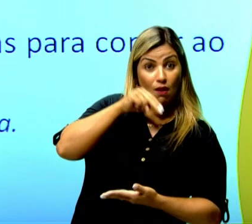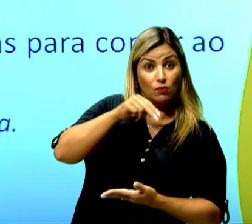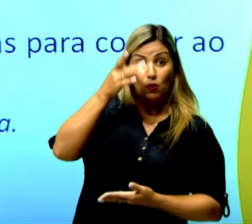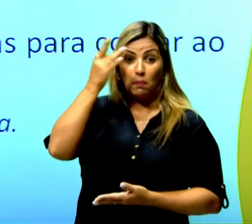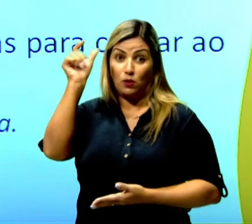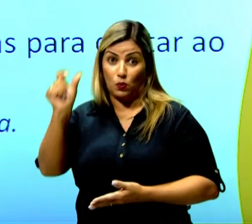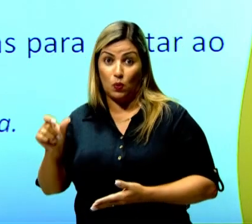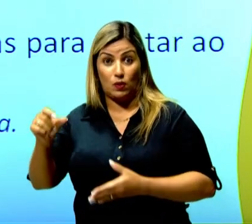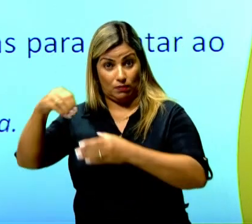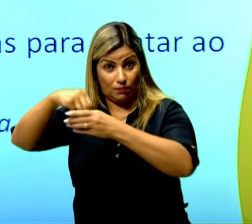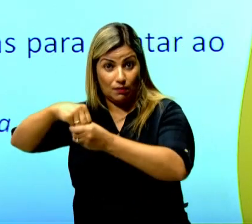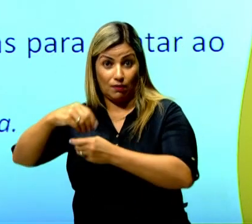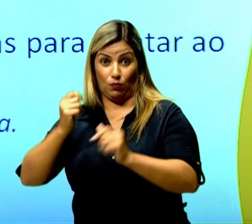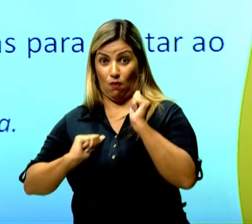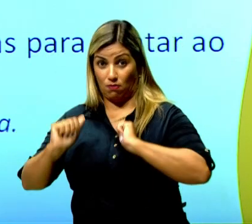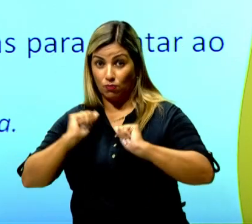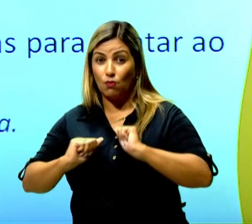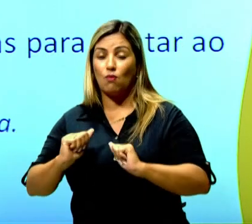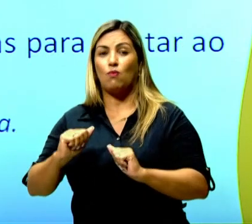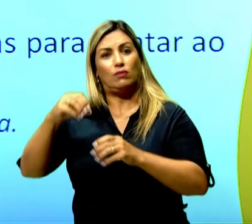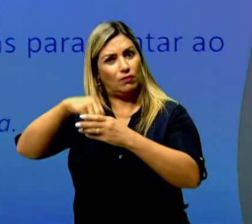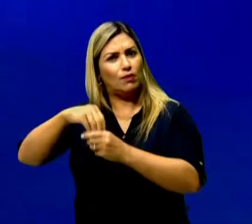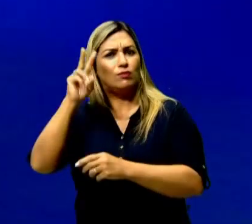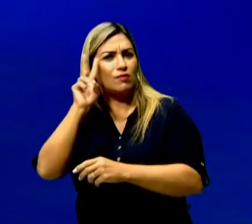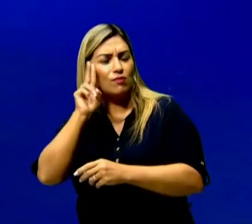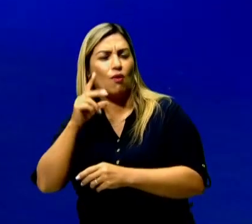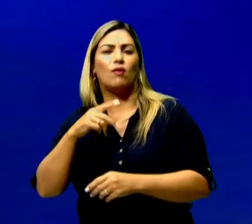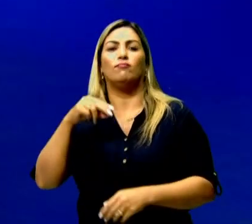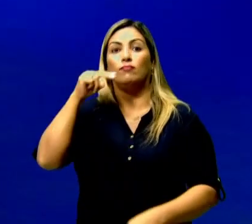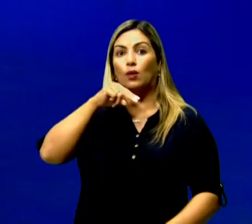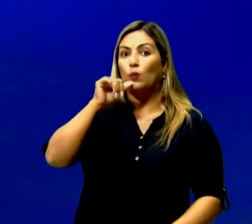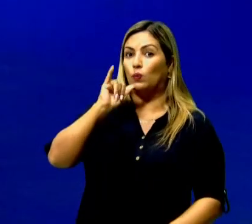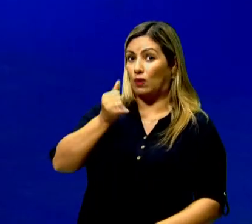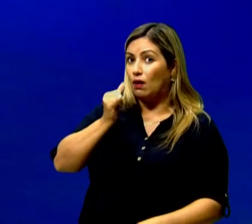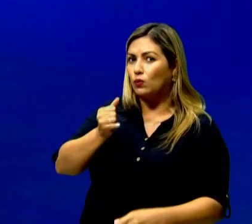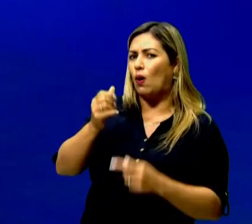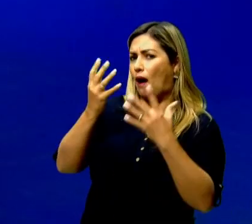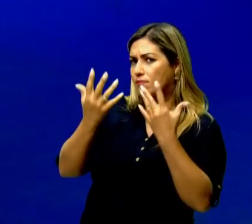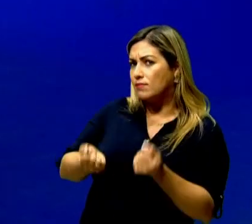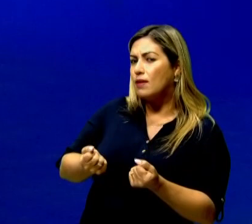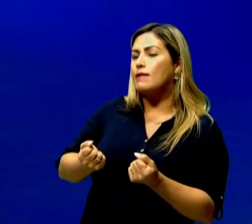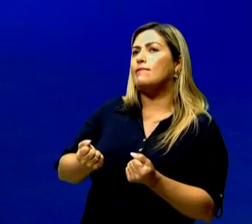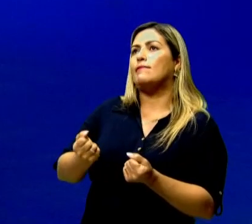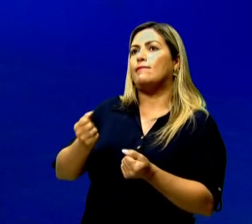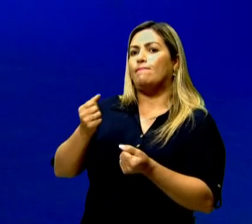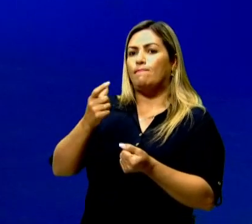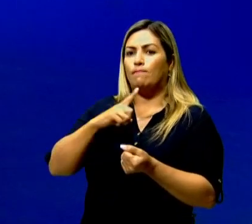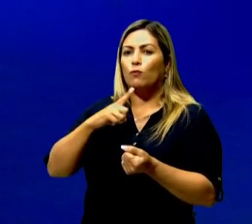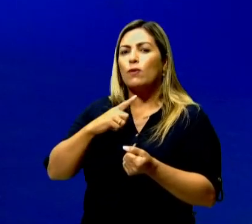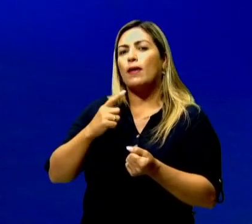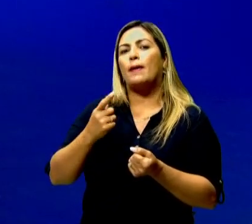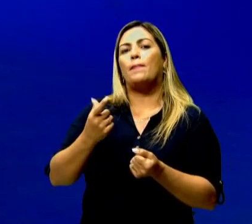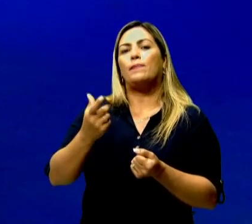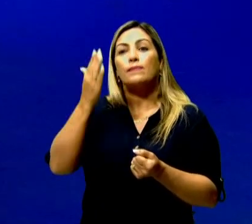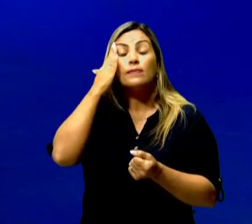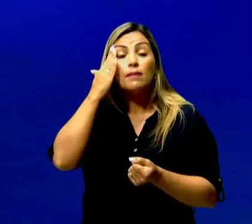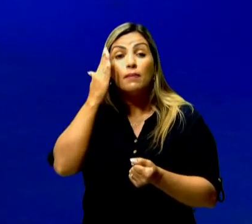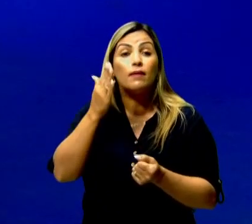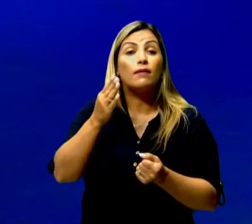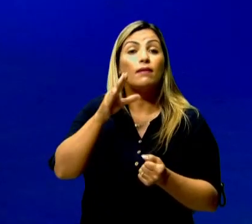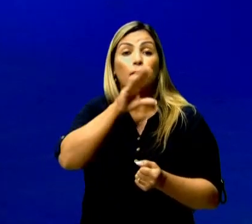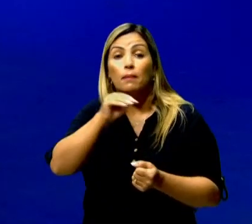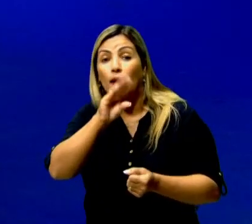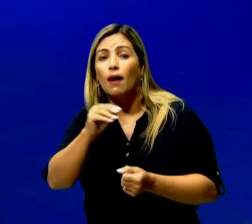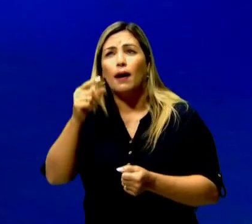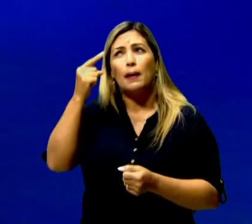personagem. Quando o narrador, ele me permite, eu, enquanto leitor, saber qual é a fala,